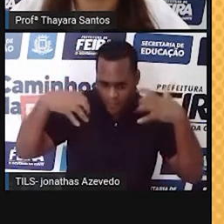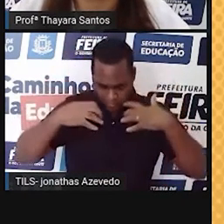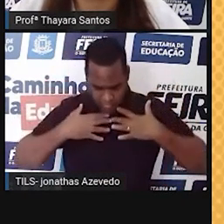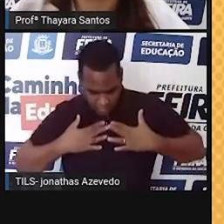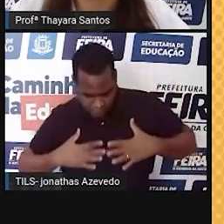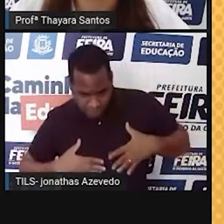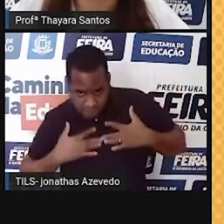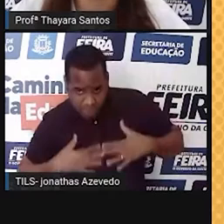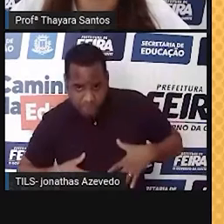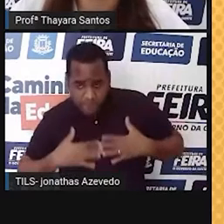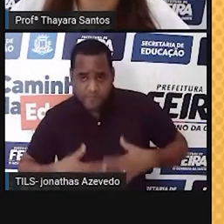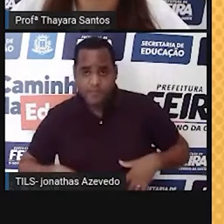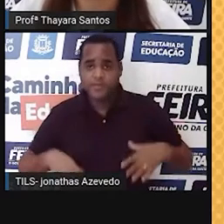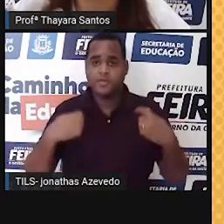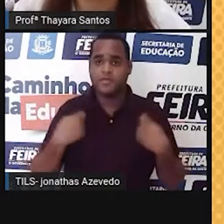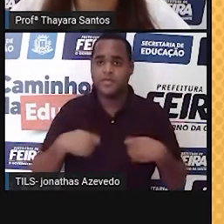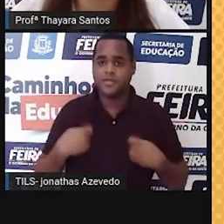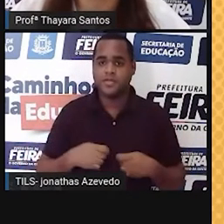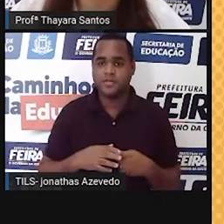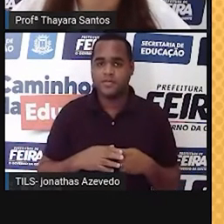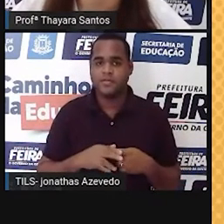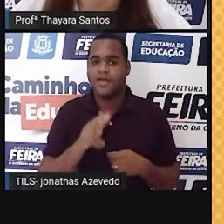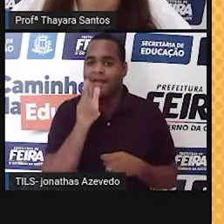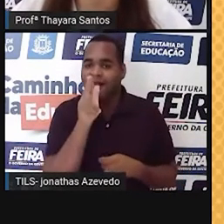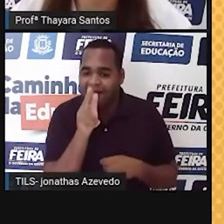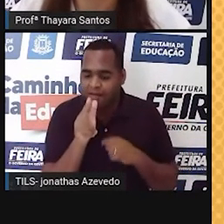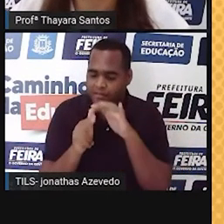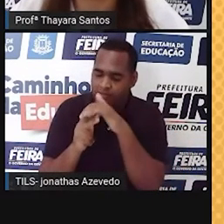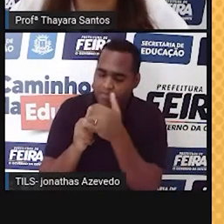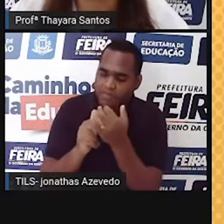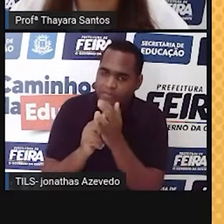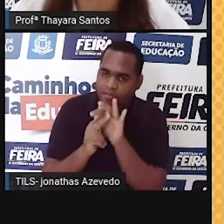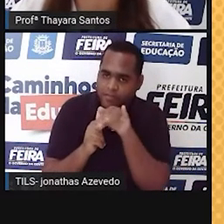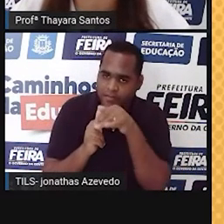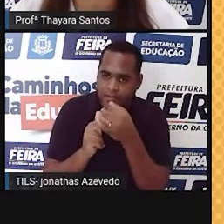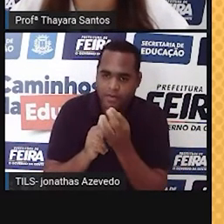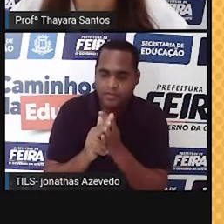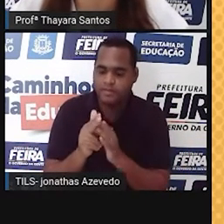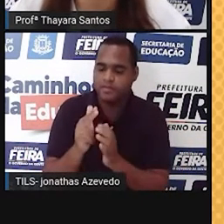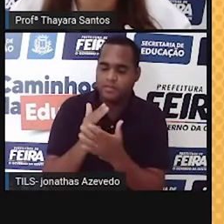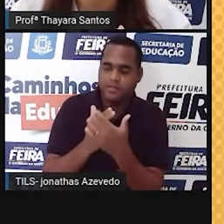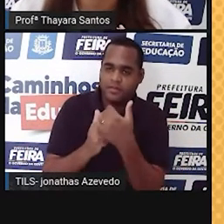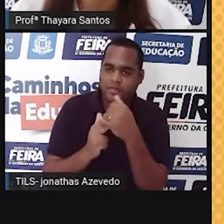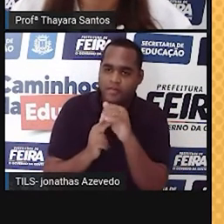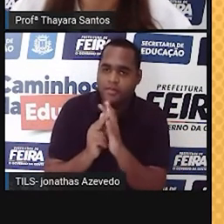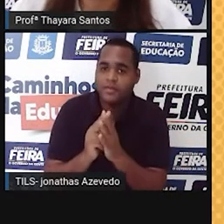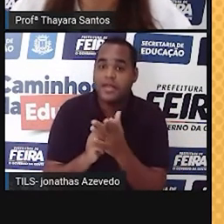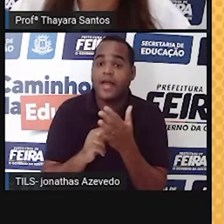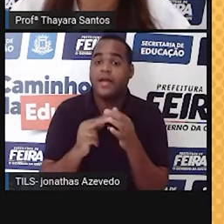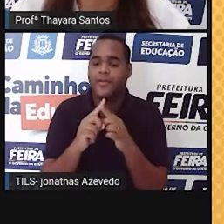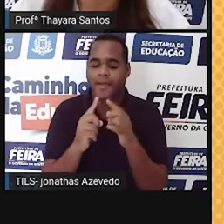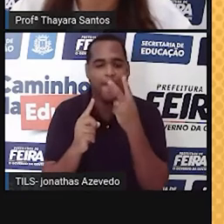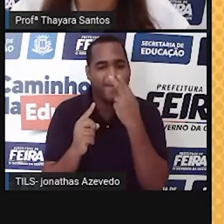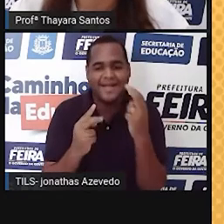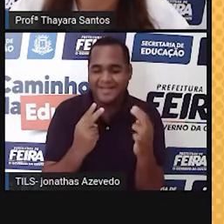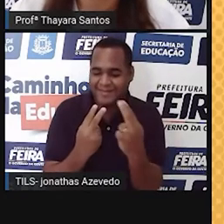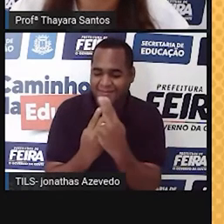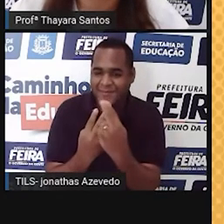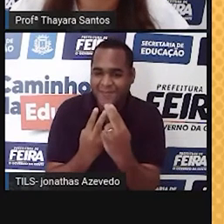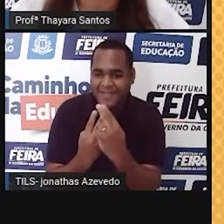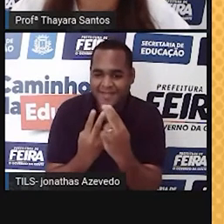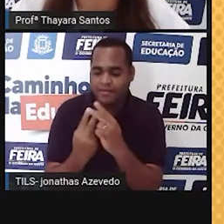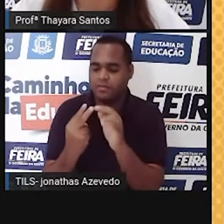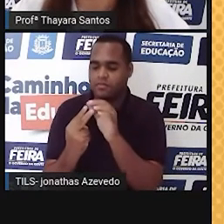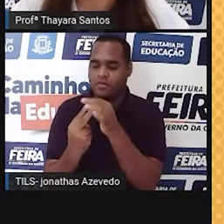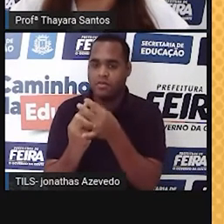higienizar direito essa região daí, porque ela fica coberta por essa camada de